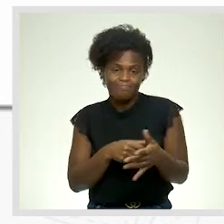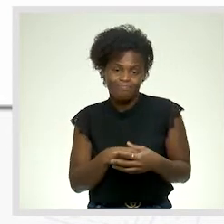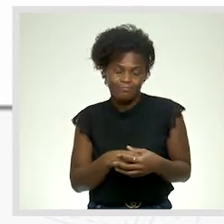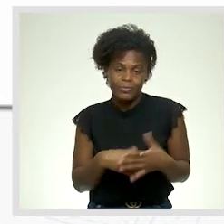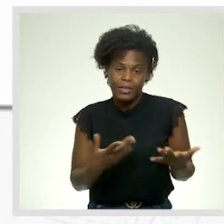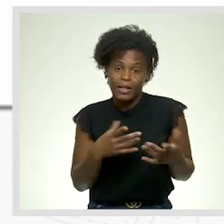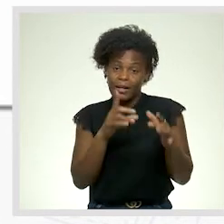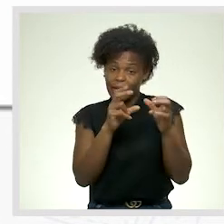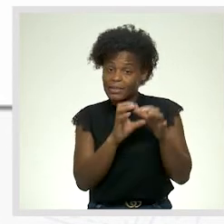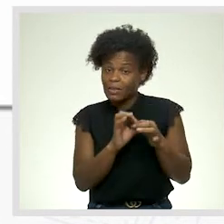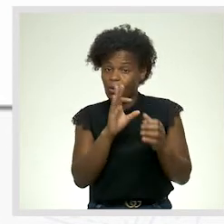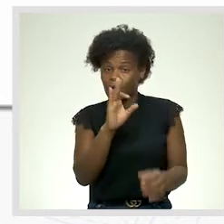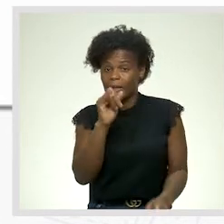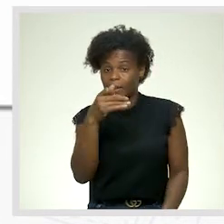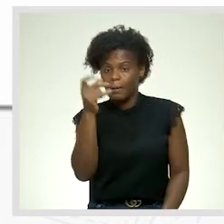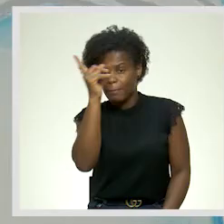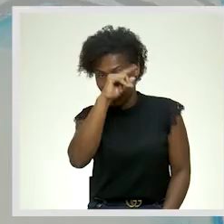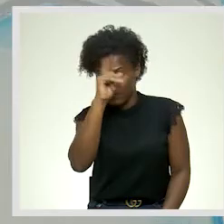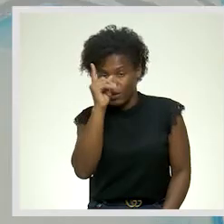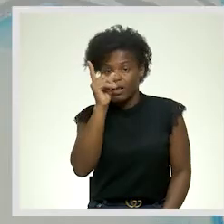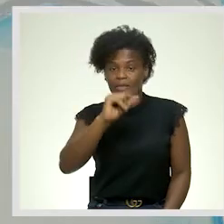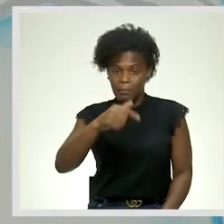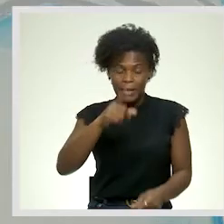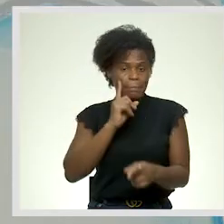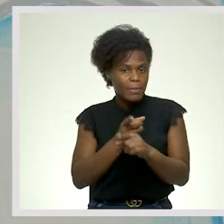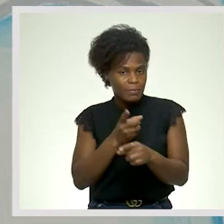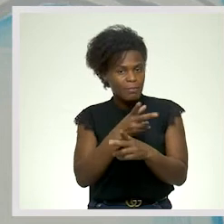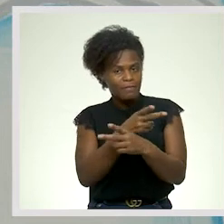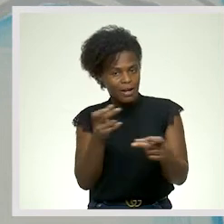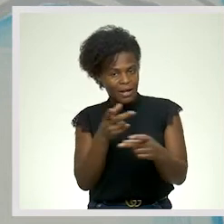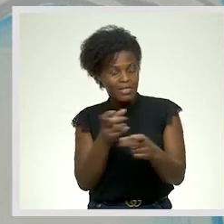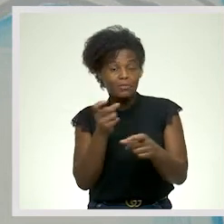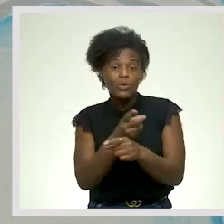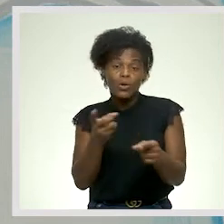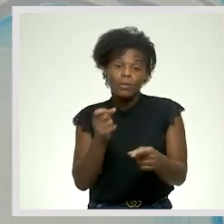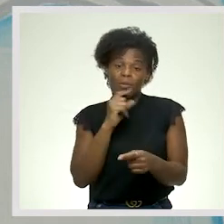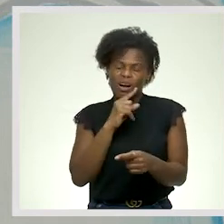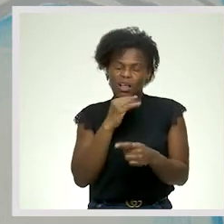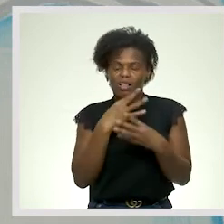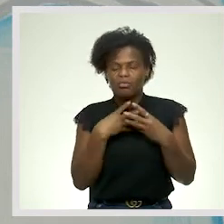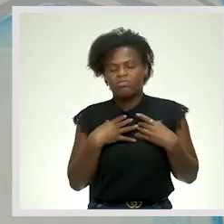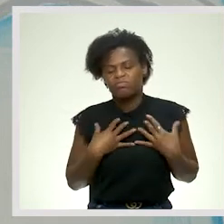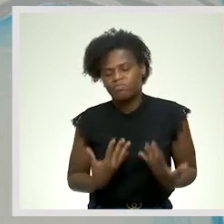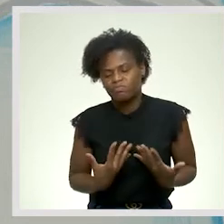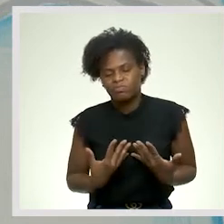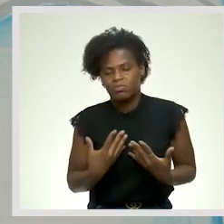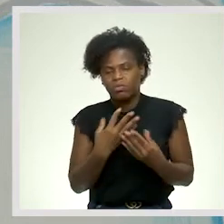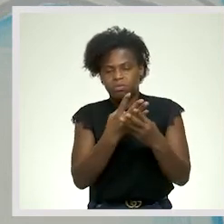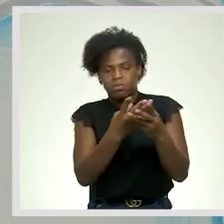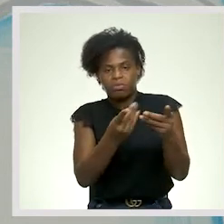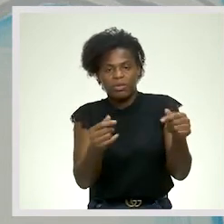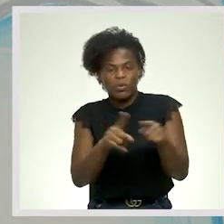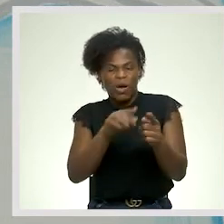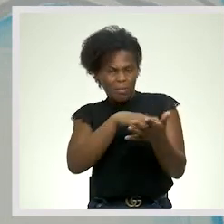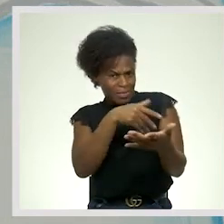Em relação à hipérbole, está presente também na mesma frase, Porque, como podem ver, desgastar-se Ou derreter-se como uma